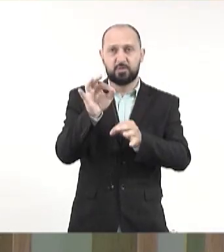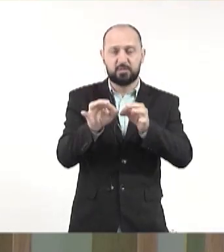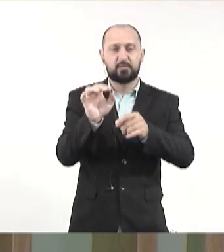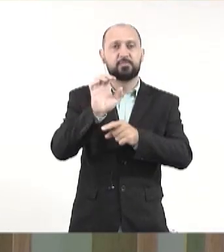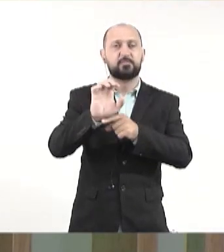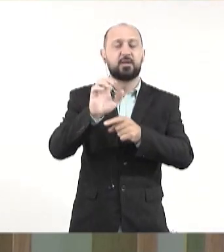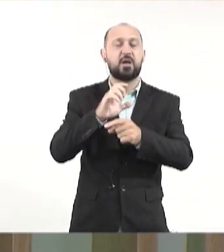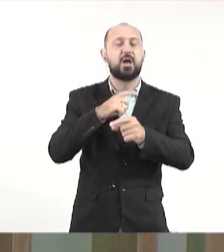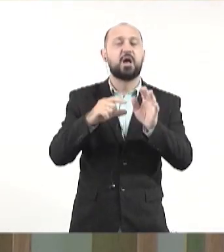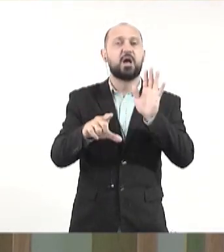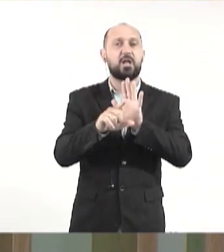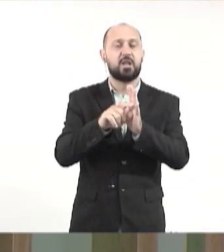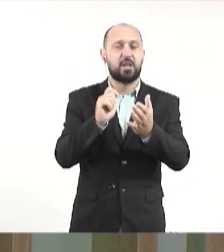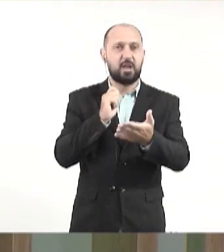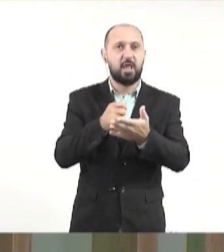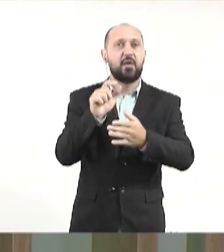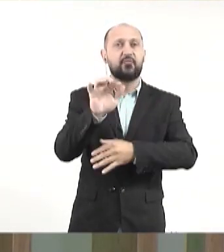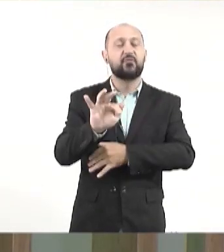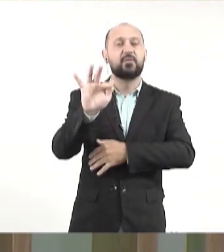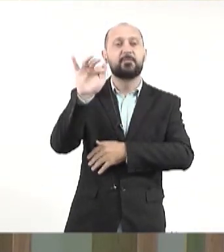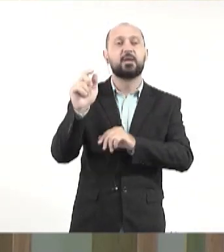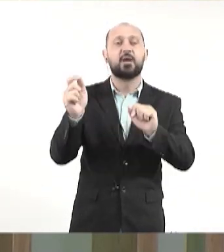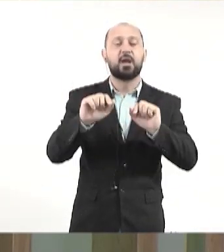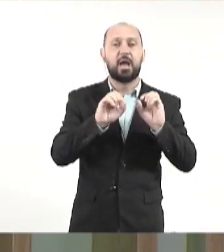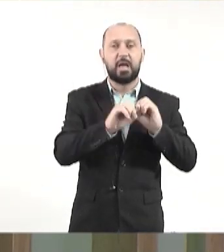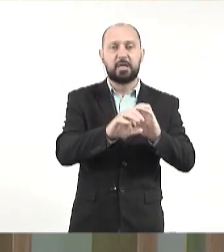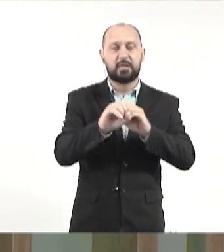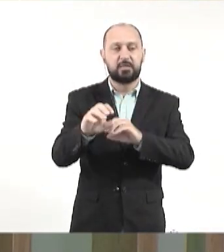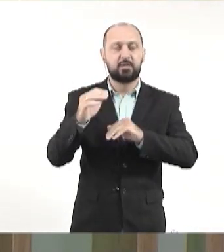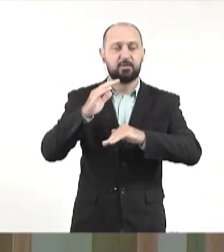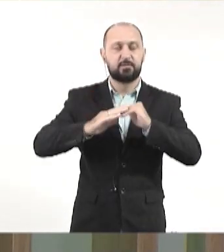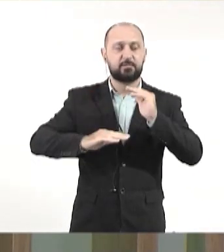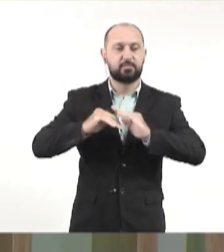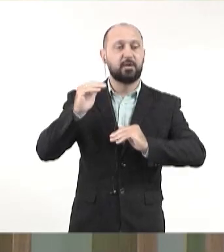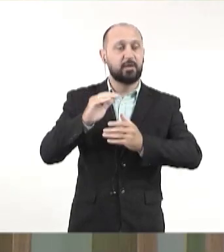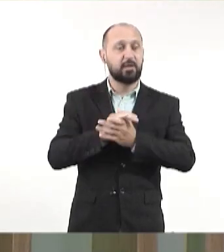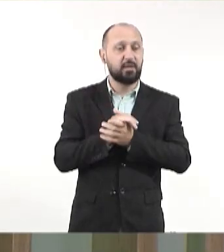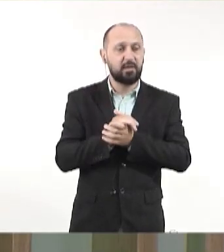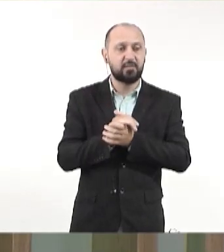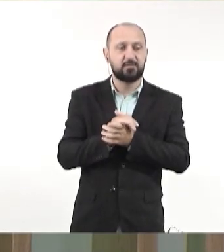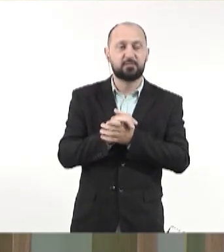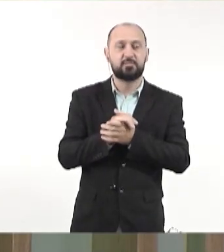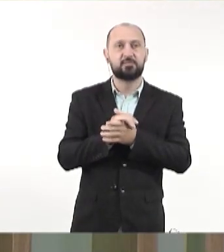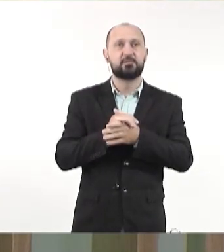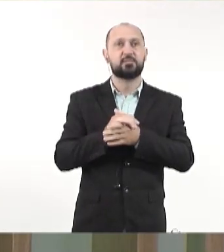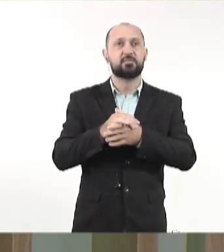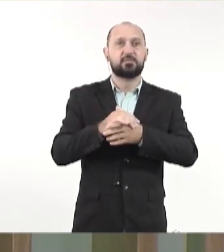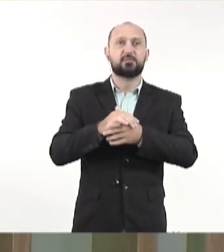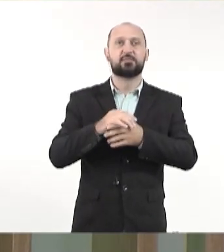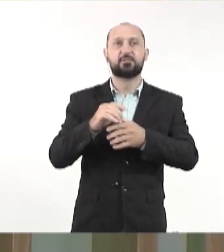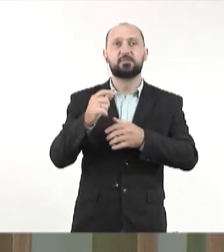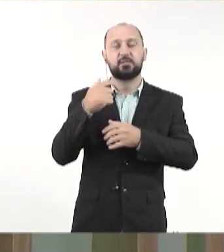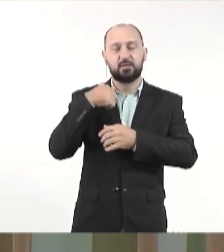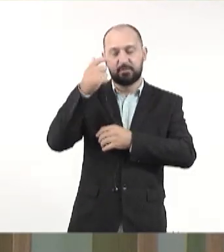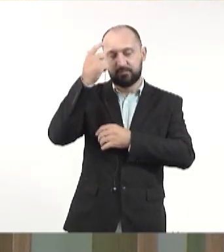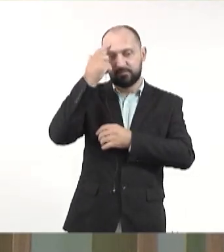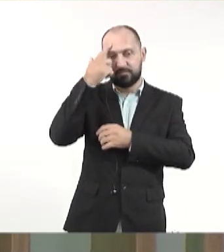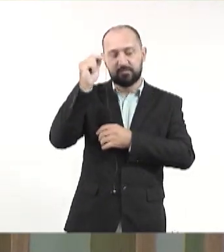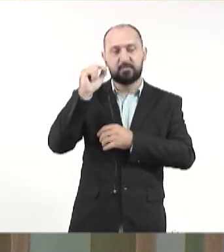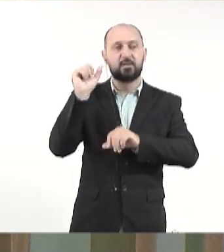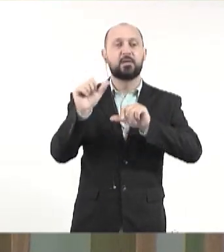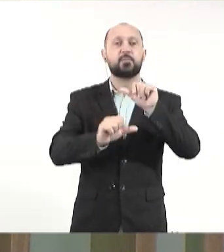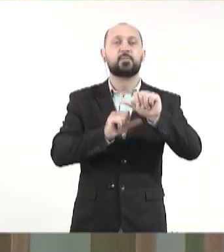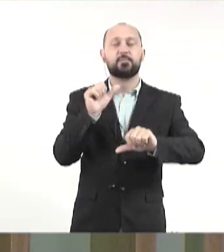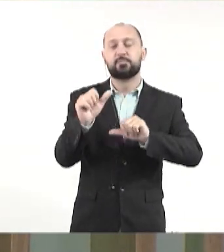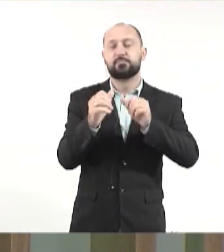também a lei de licitações é uma lei federal, na capacitação dos nossos servidores, a Exato teve um papel fundamental e é essa a ideia no âmbito